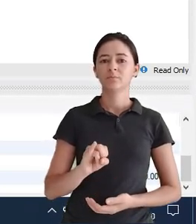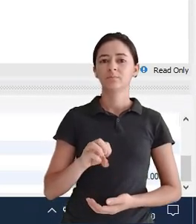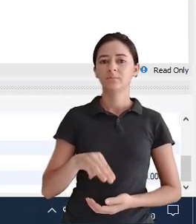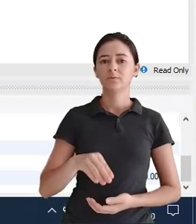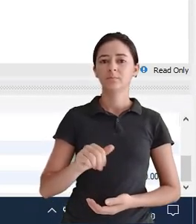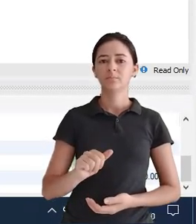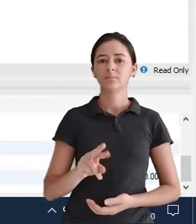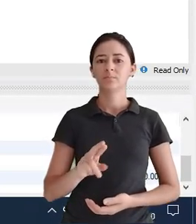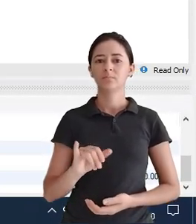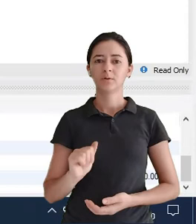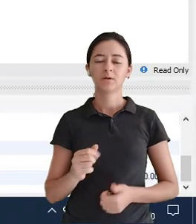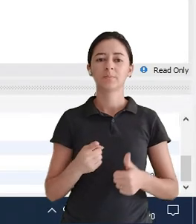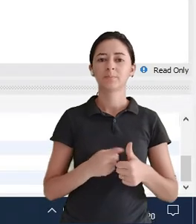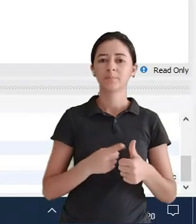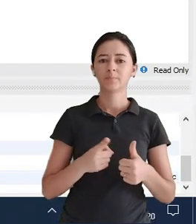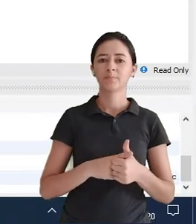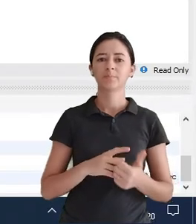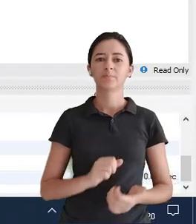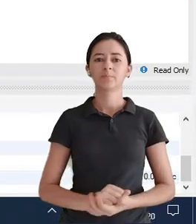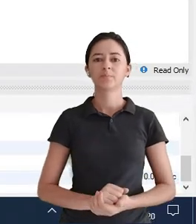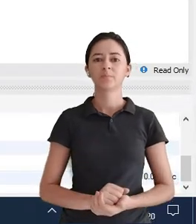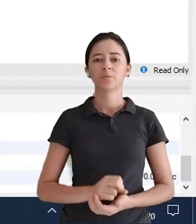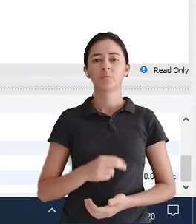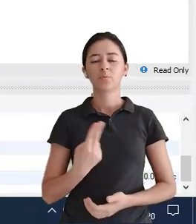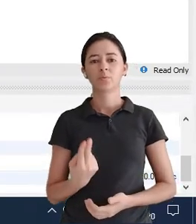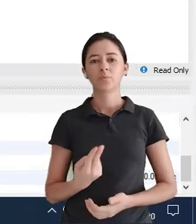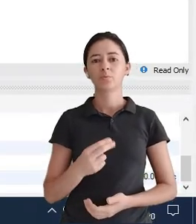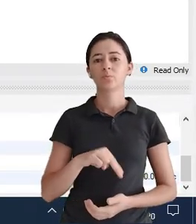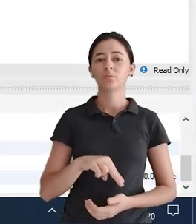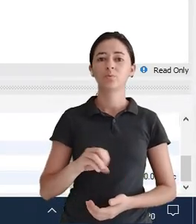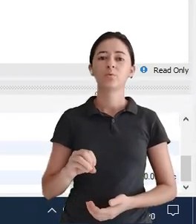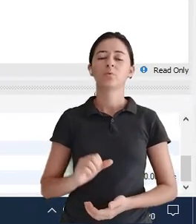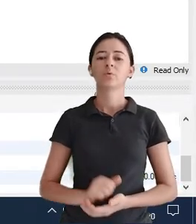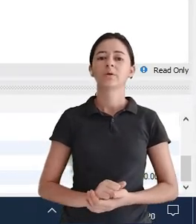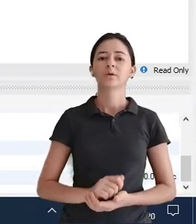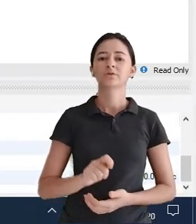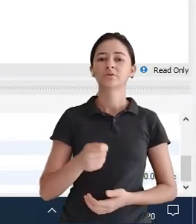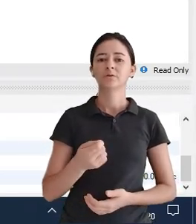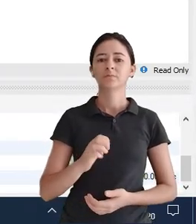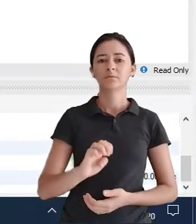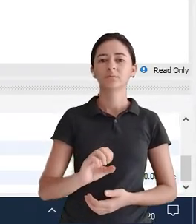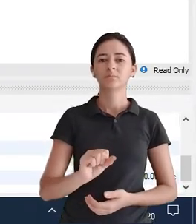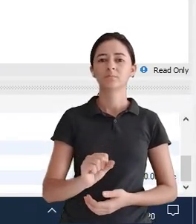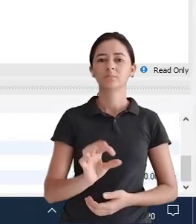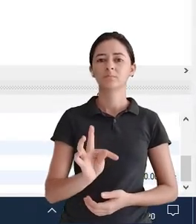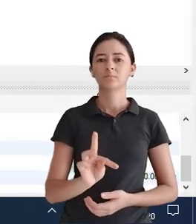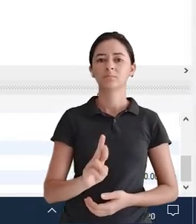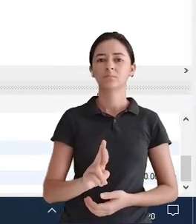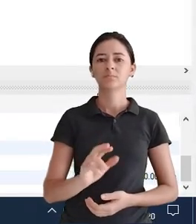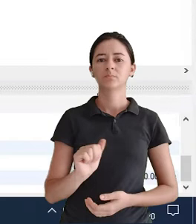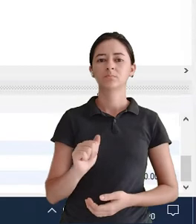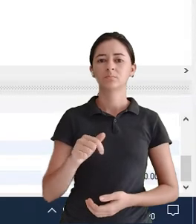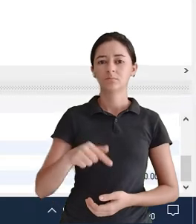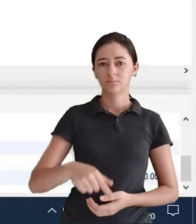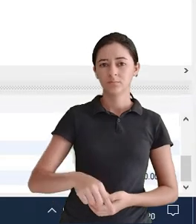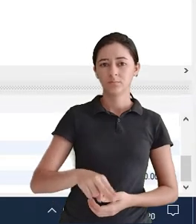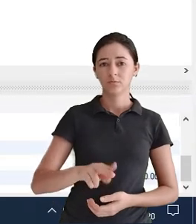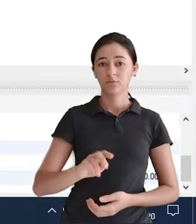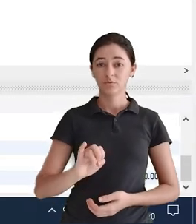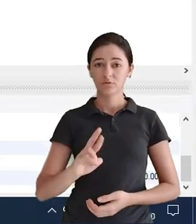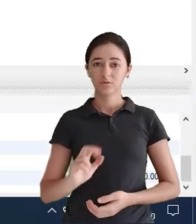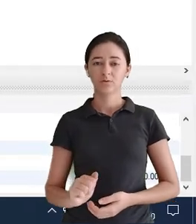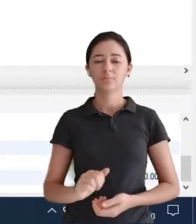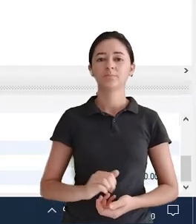não Se ele for key Tá aqui pri E aqui o mu Aqui significa Que ele é uma chave estrangeira Tá Então esse é o cenário Que nós vamos praticar agora